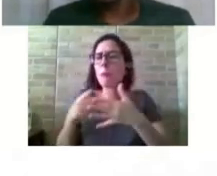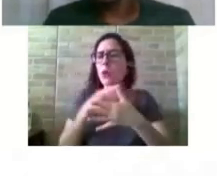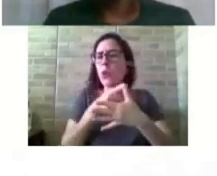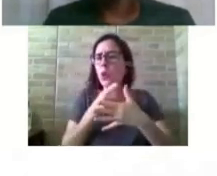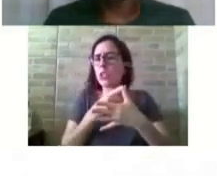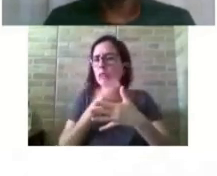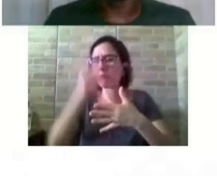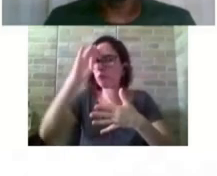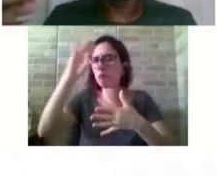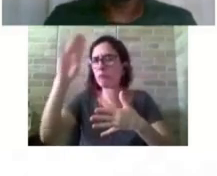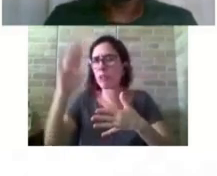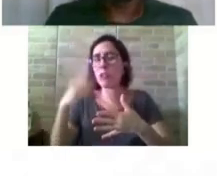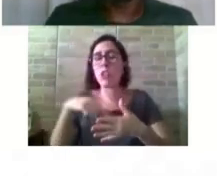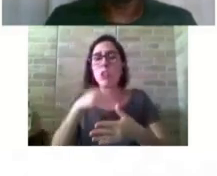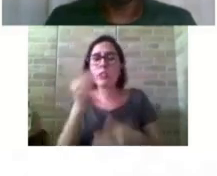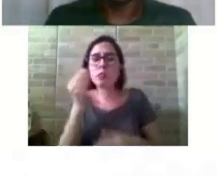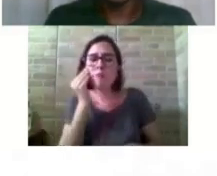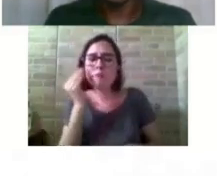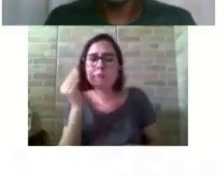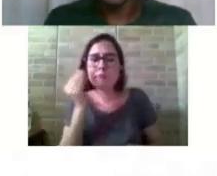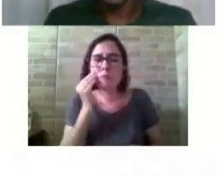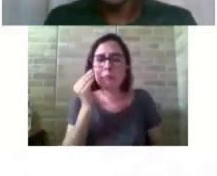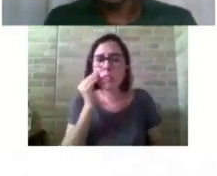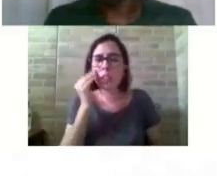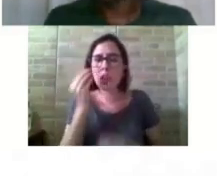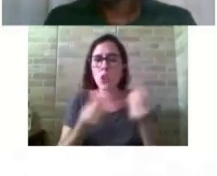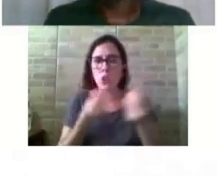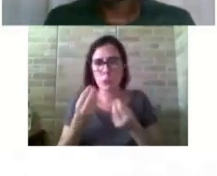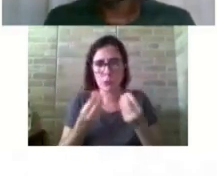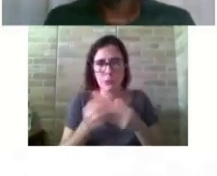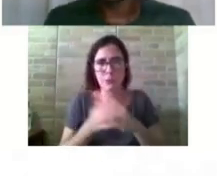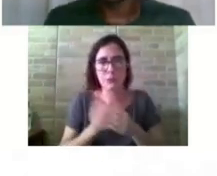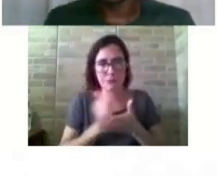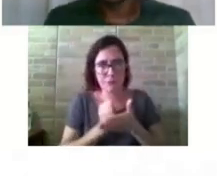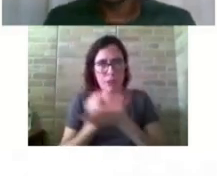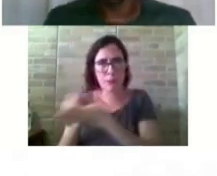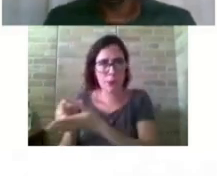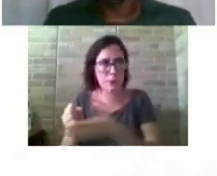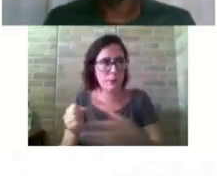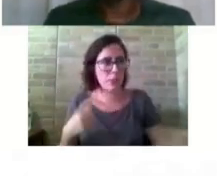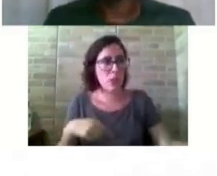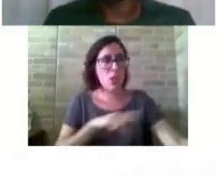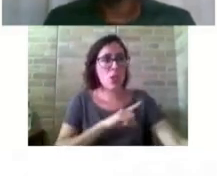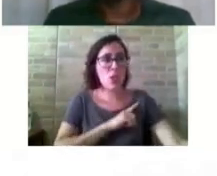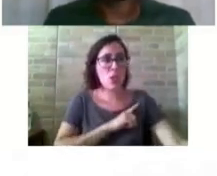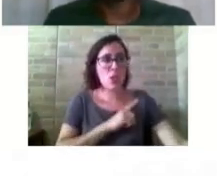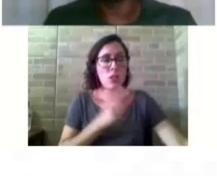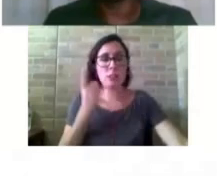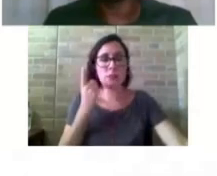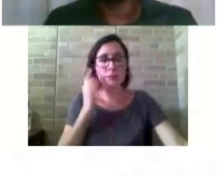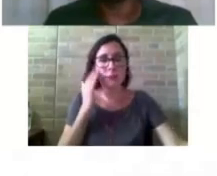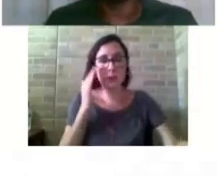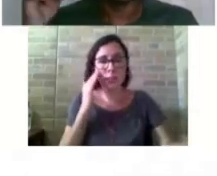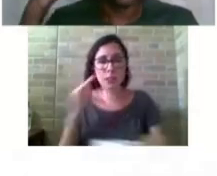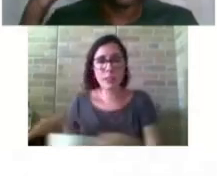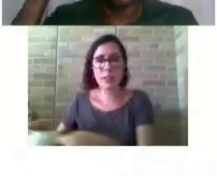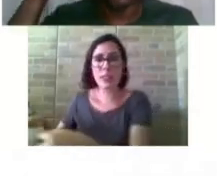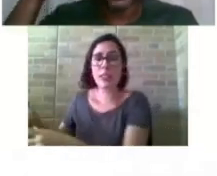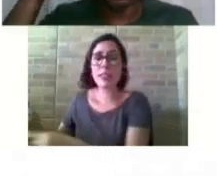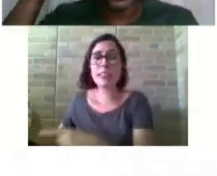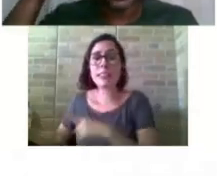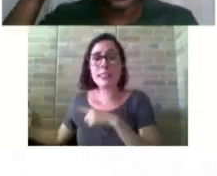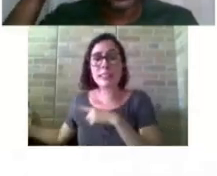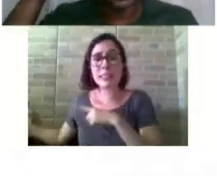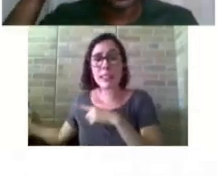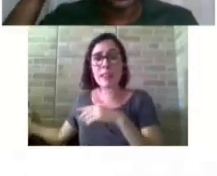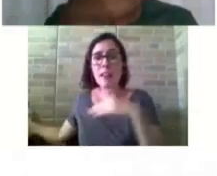prestamos o suporte. Identificamos que, mesmo com o avanço na acessibilidade de algumas plataformas